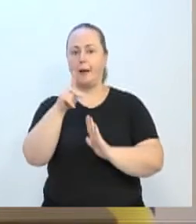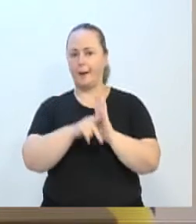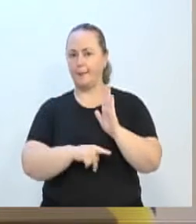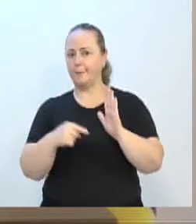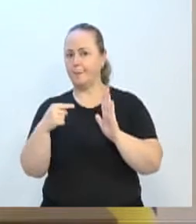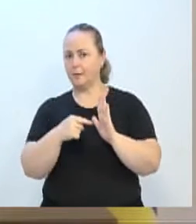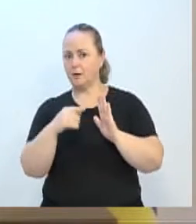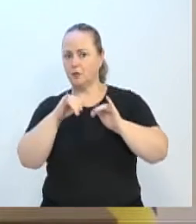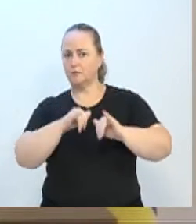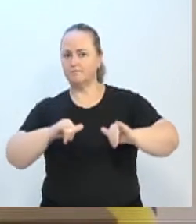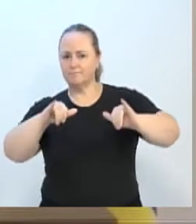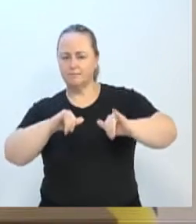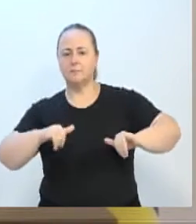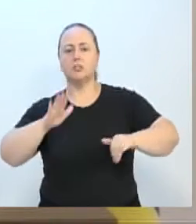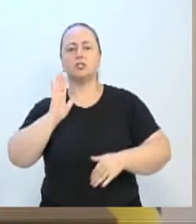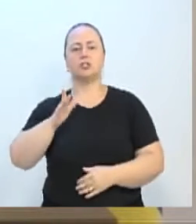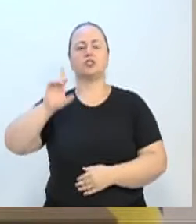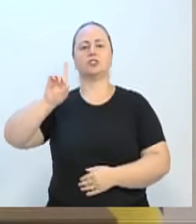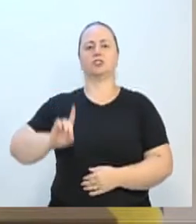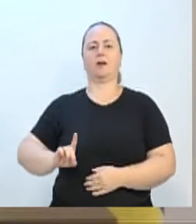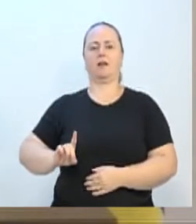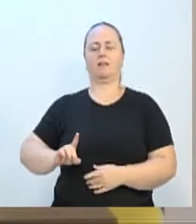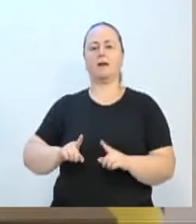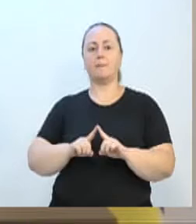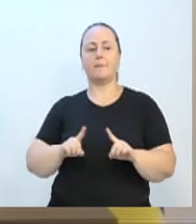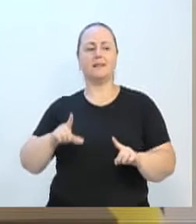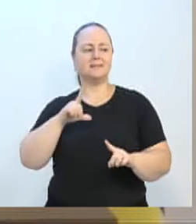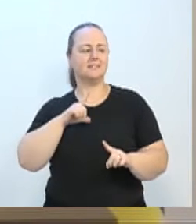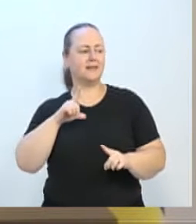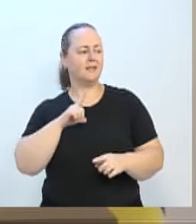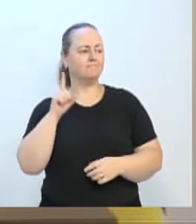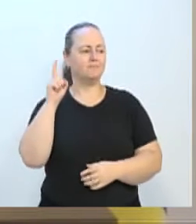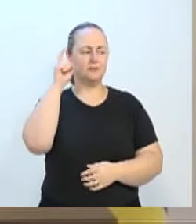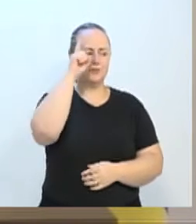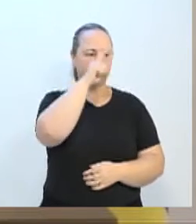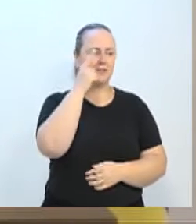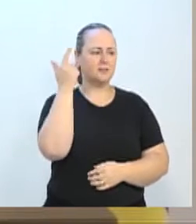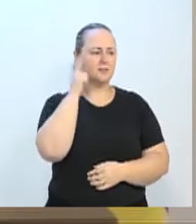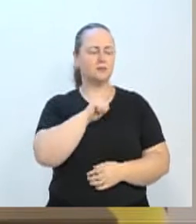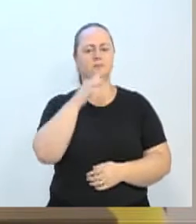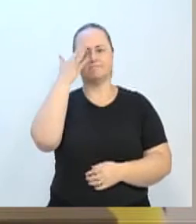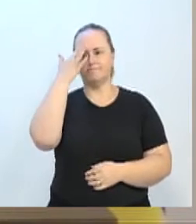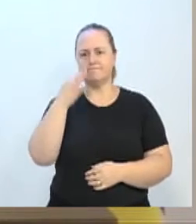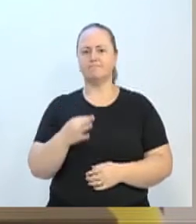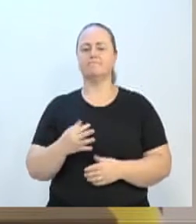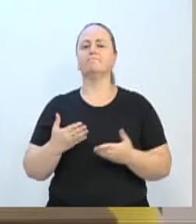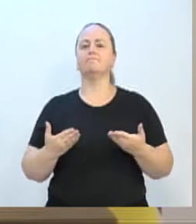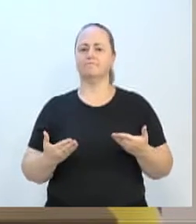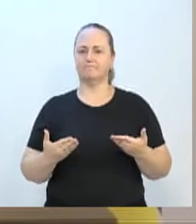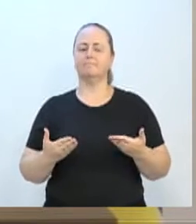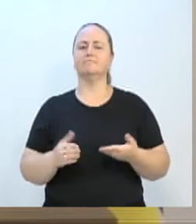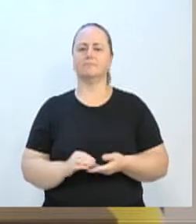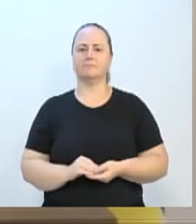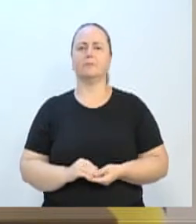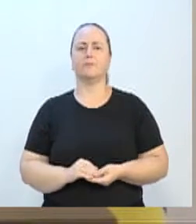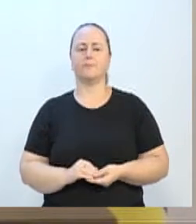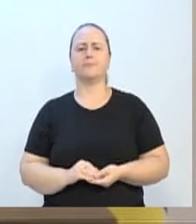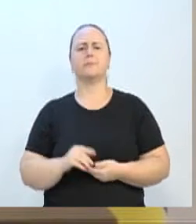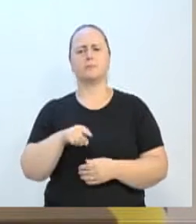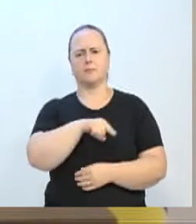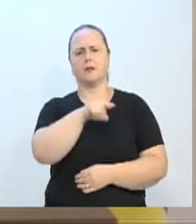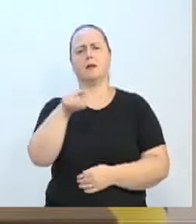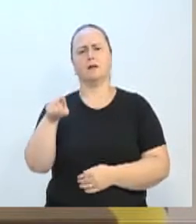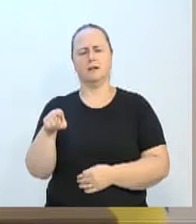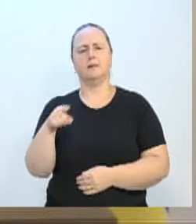lembrando que é um direito existente, mas que existe uma dificuldade na divulgação. Muitas pessoas, vereadora Simara, vereadora Cris, vereadora Gisele, sabem dessa